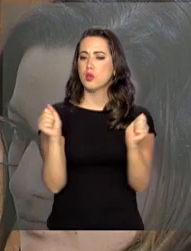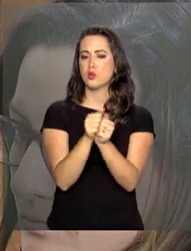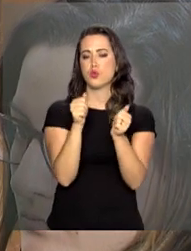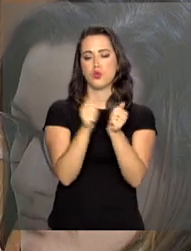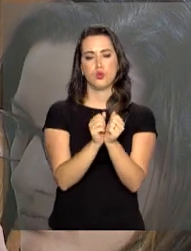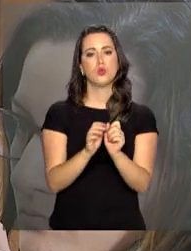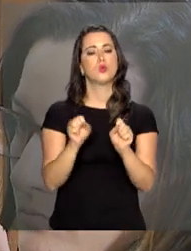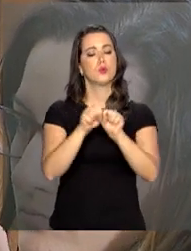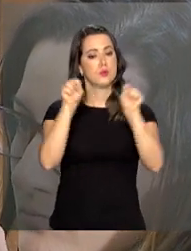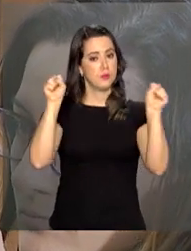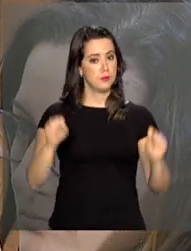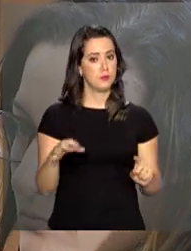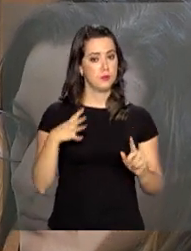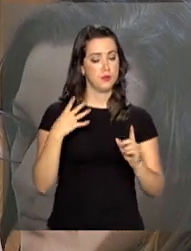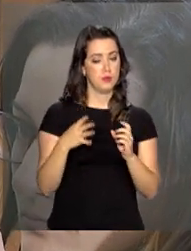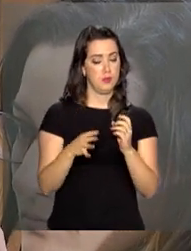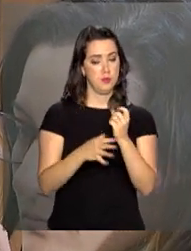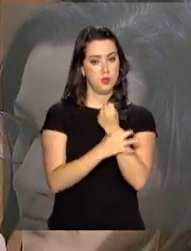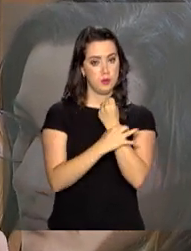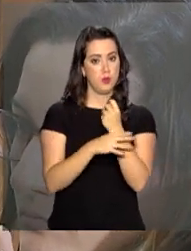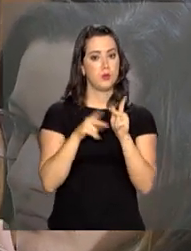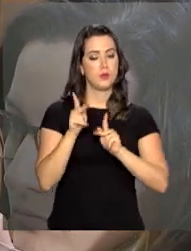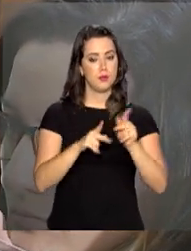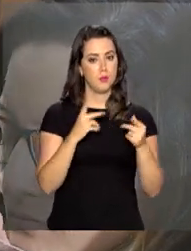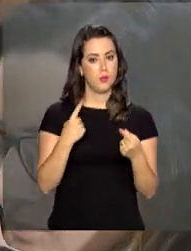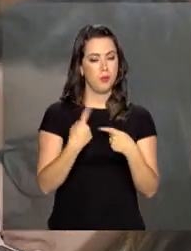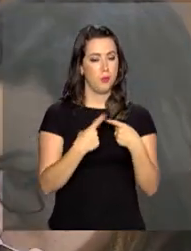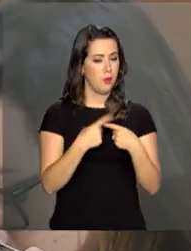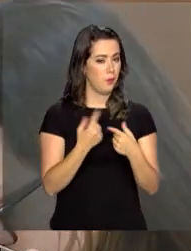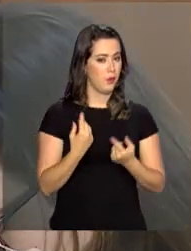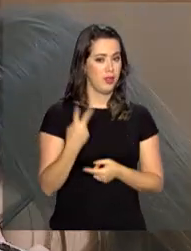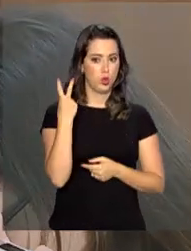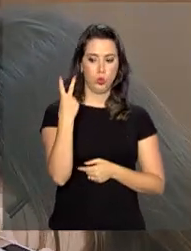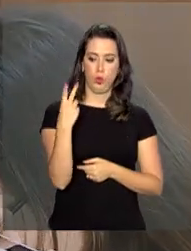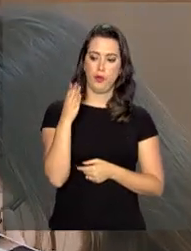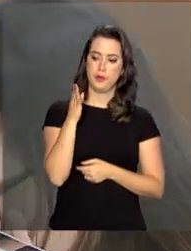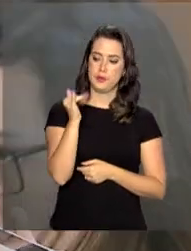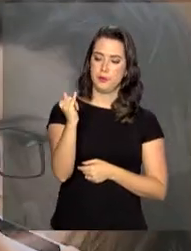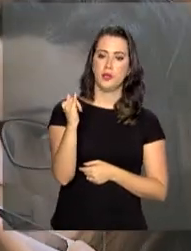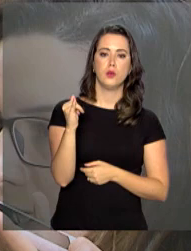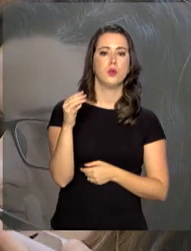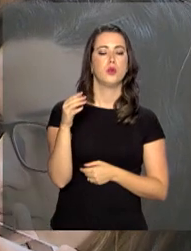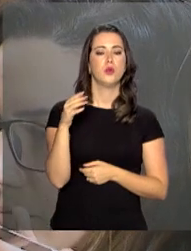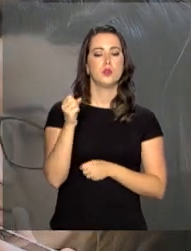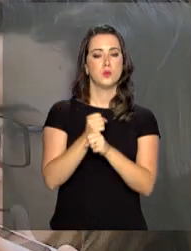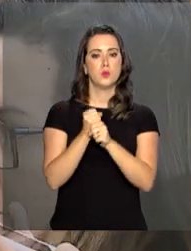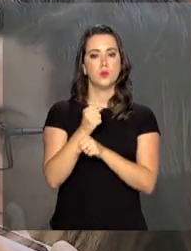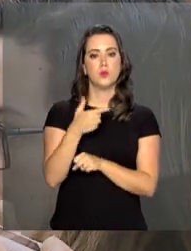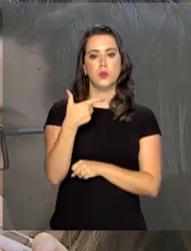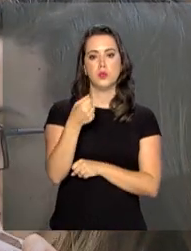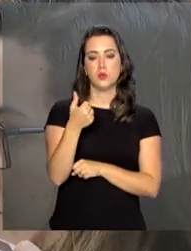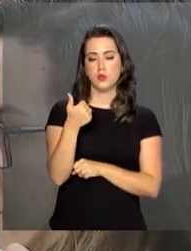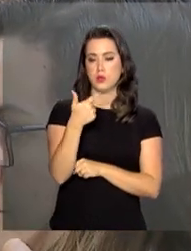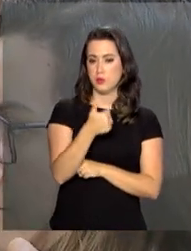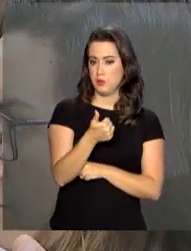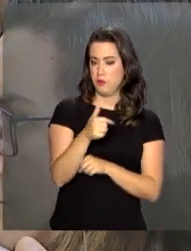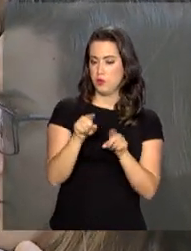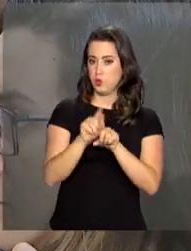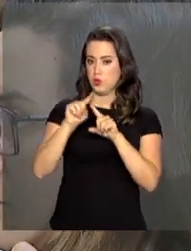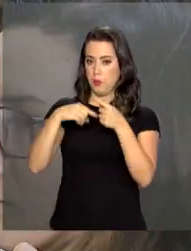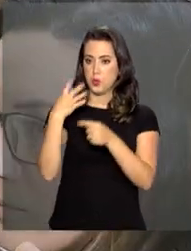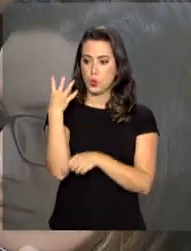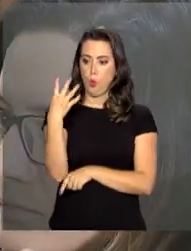o Sistema Único de Segurança Pública. Porque os R$ bilhões para o ano, e que serão em 2021 R$ 4,3 bilhões,